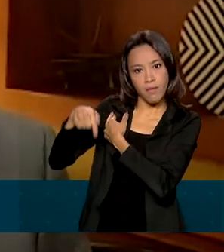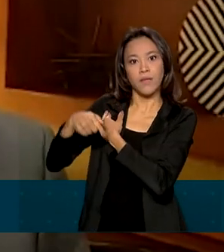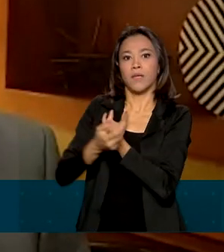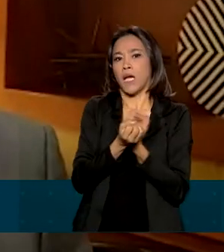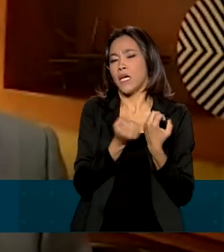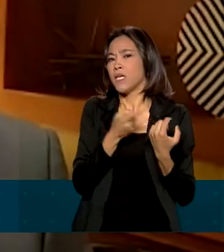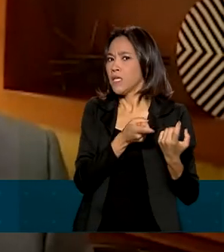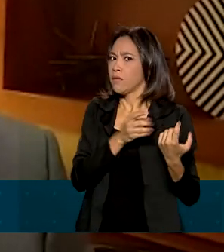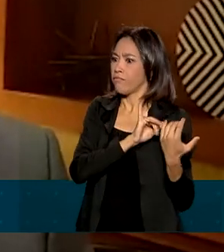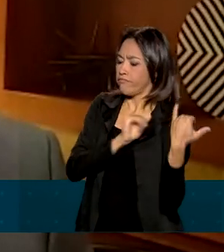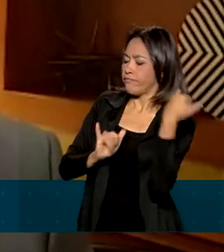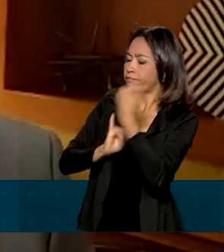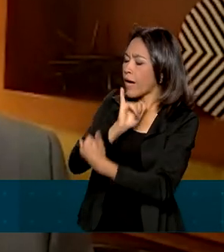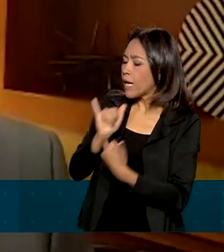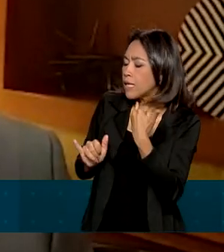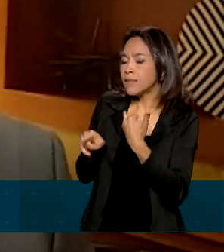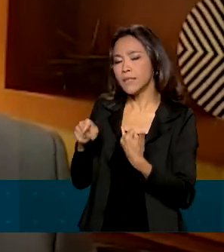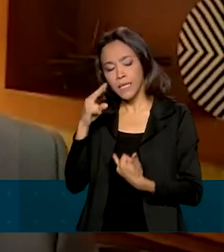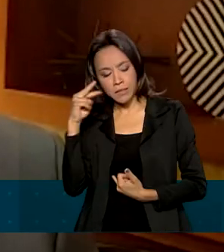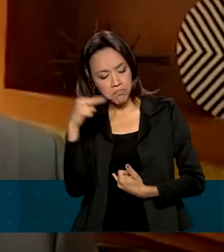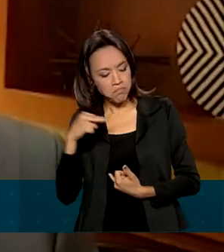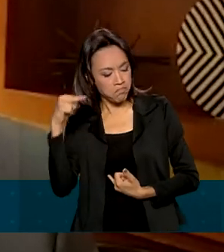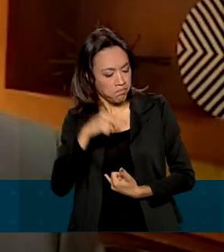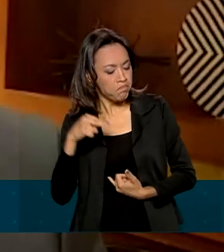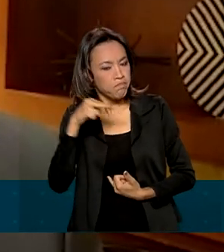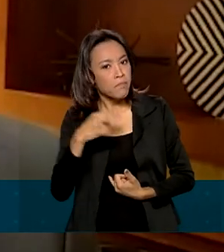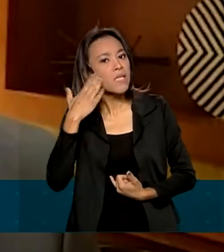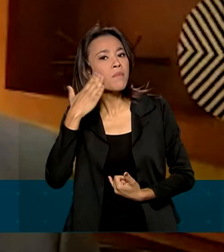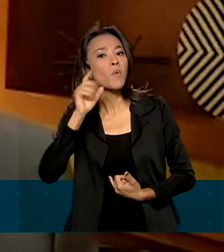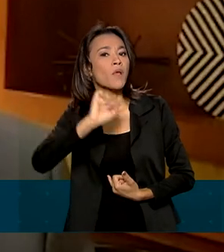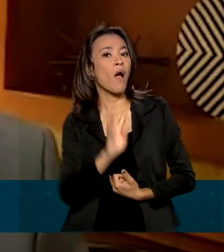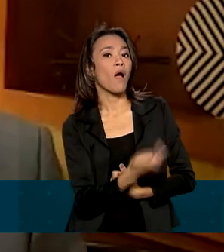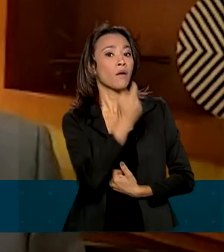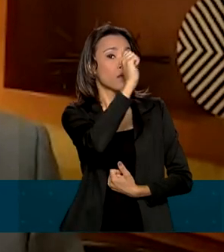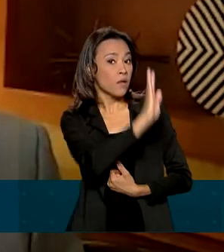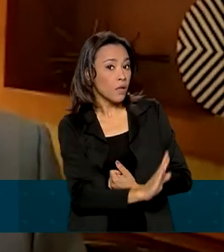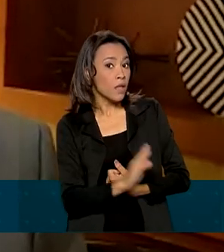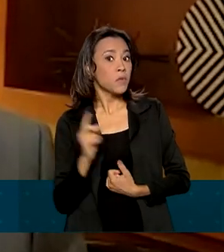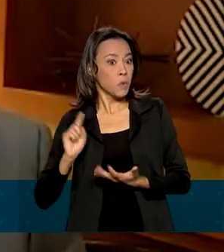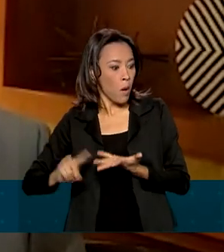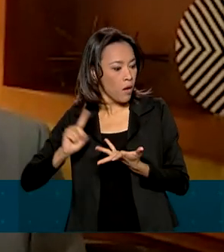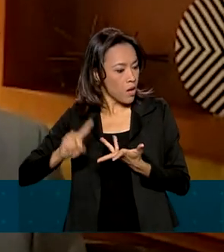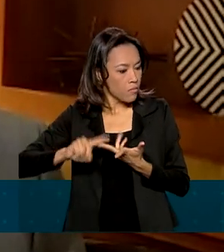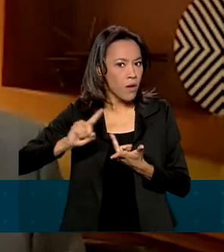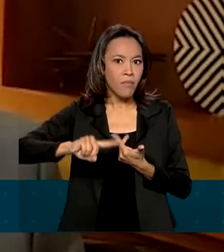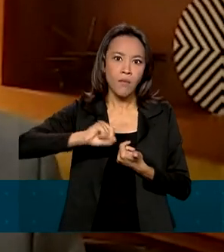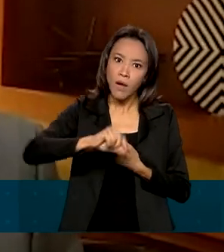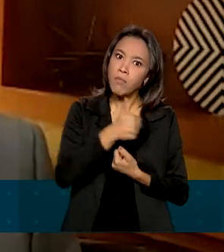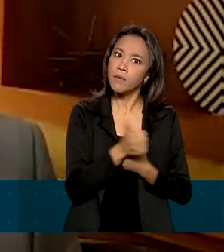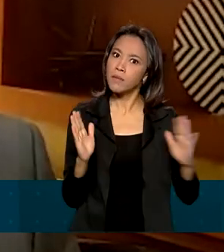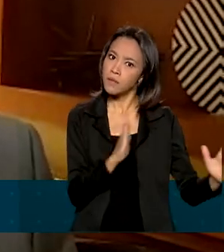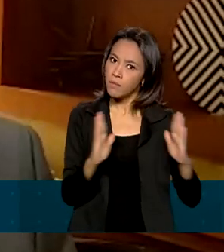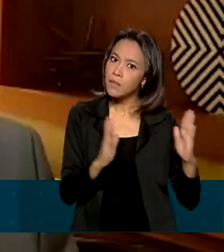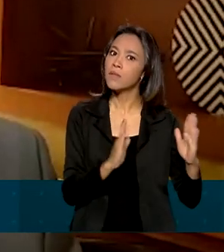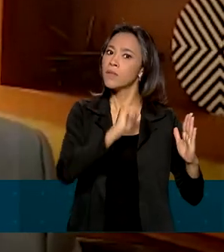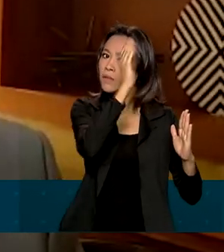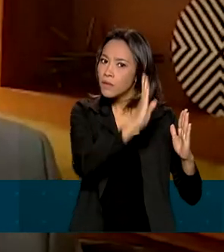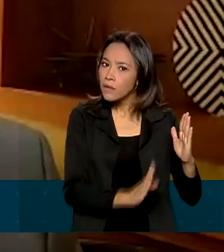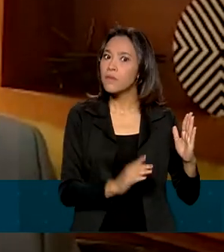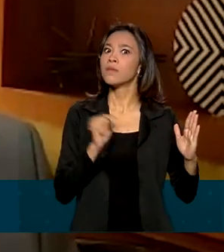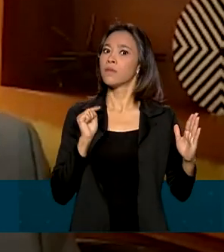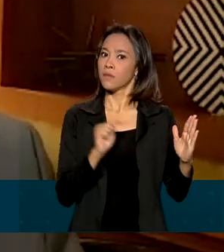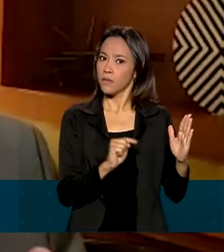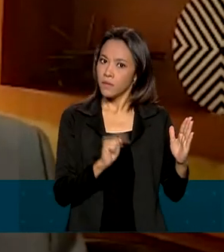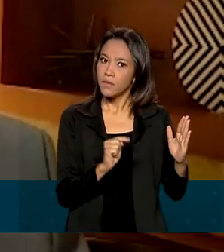fazem a nossa avaliação para eles saberem exatamente o que está acontecendo e quantas realizações foram feitas nesse período, tanto do ponto